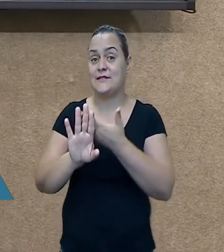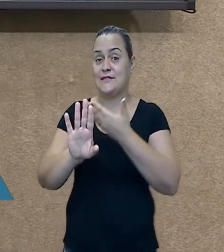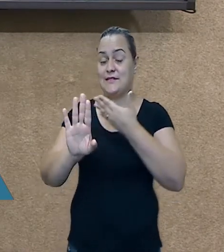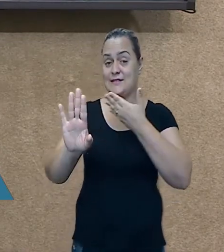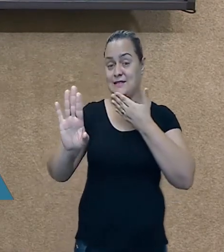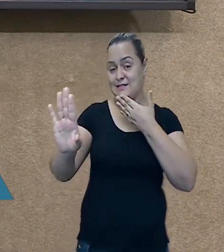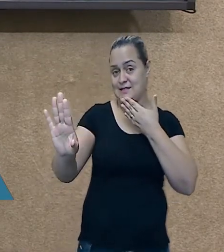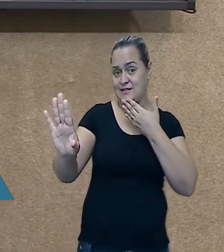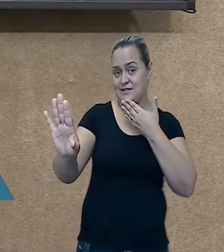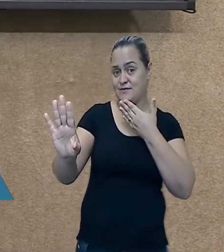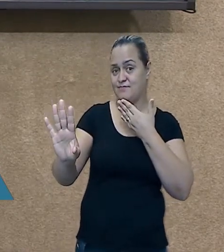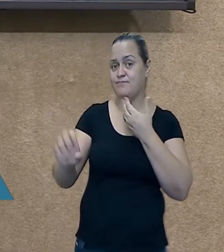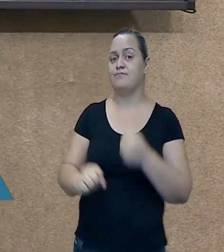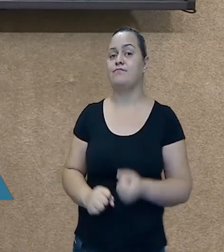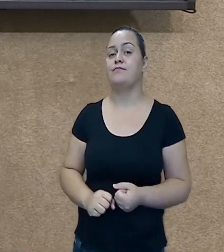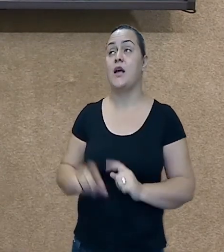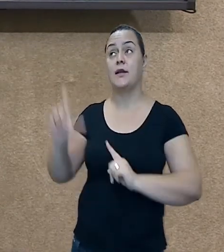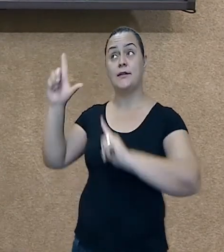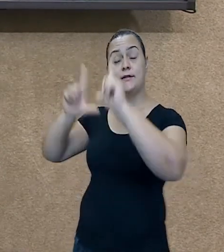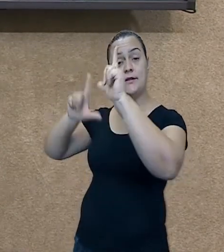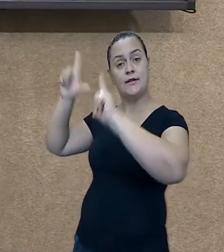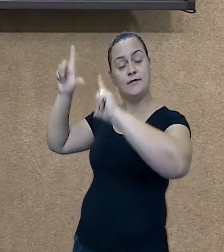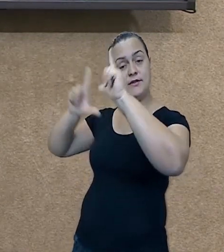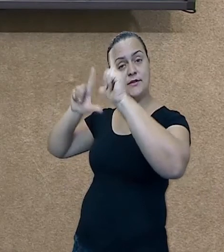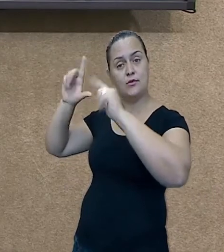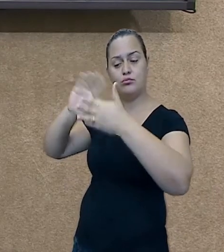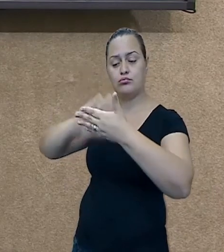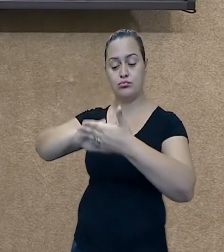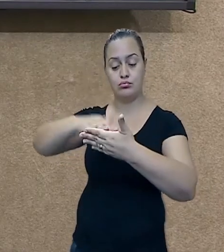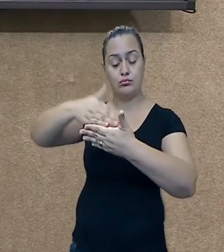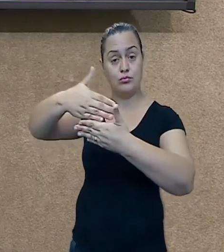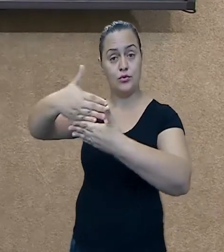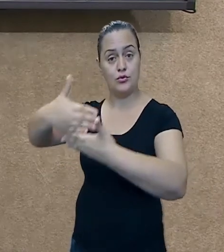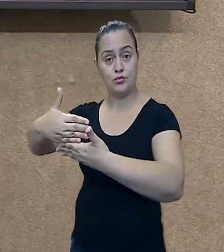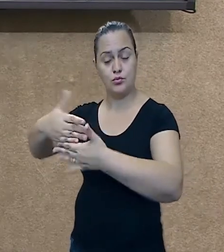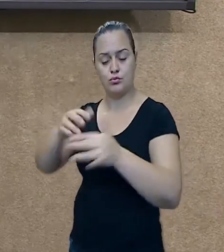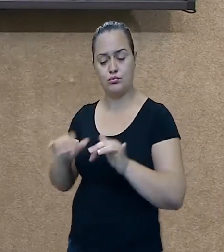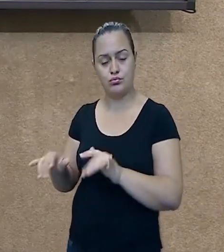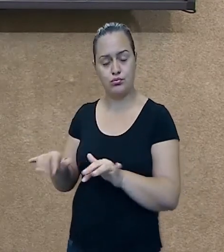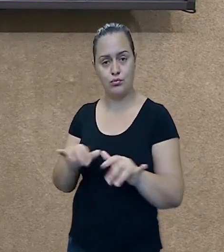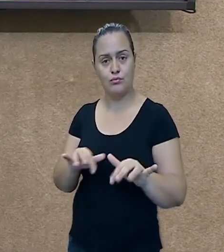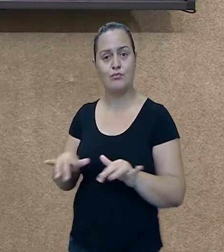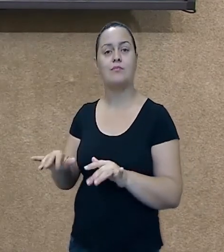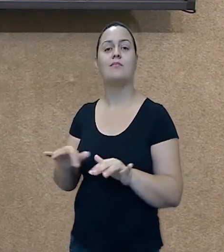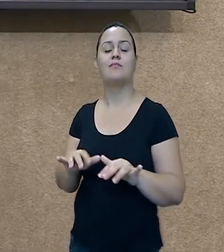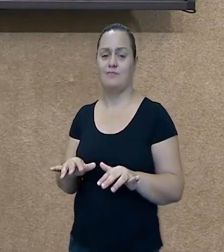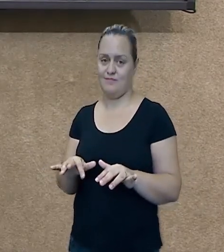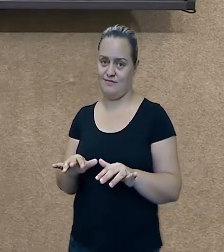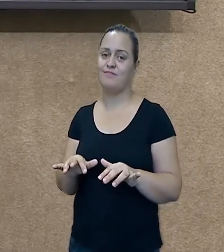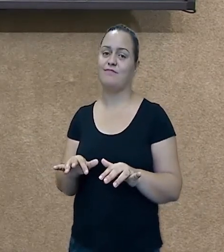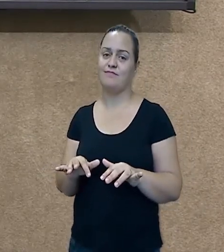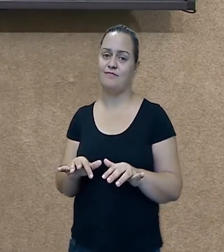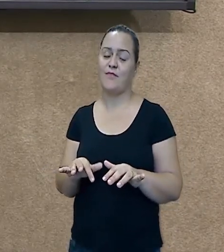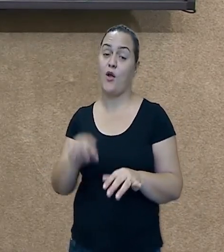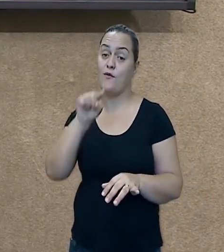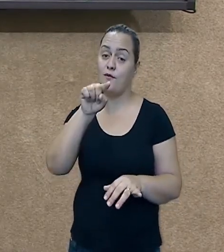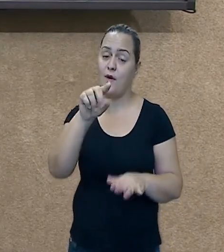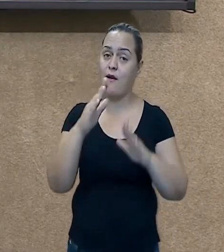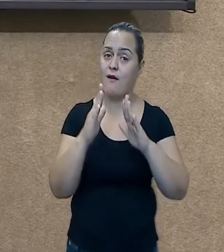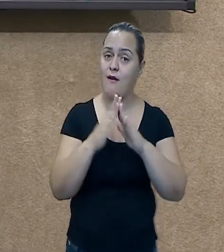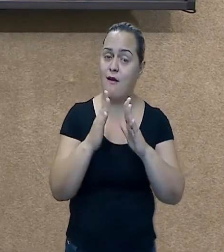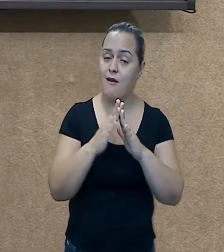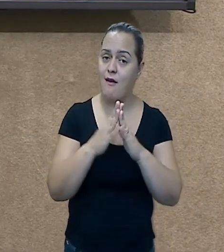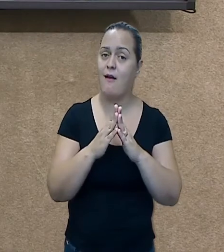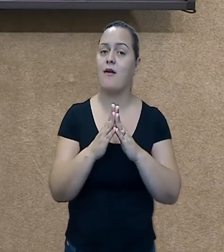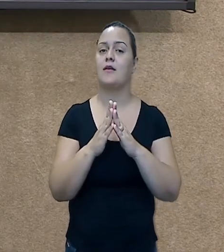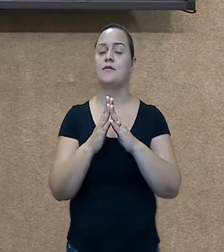do notebook, do computador, não é isso? Usando o quê? A internet, a mídia social, não é isso? Então, nós estamos tendo,